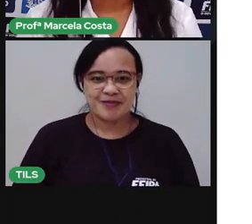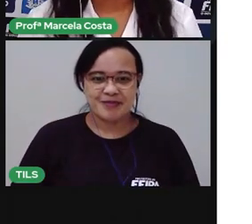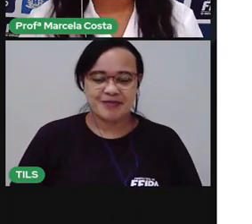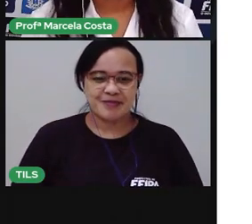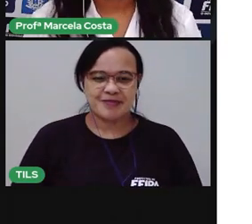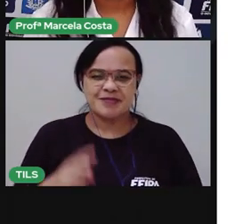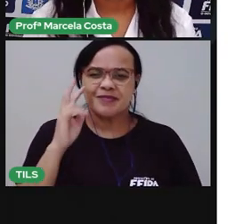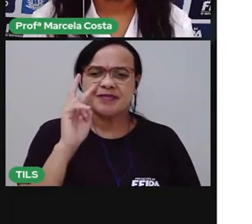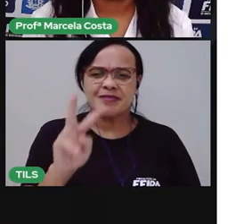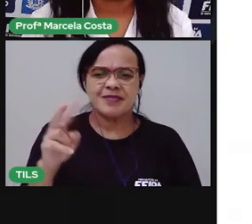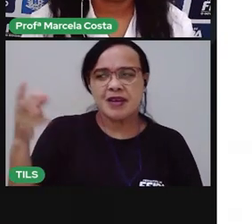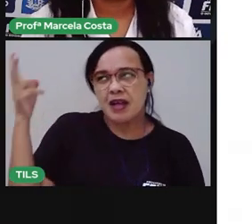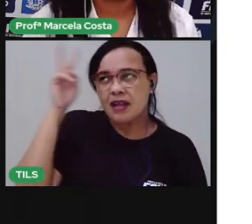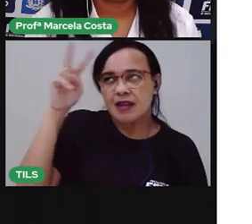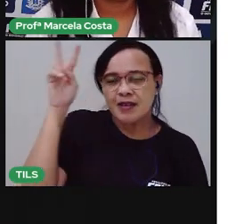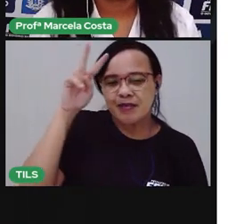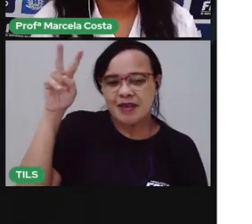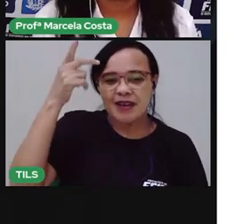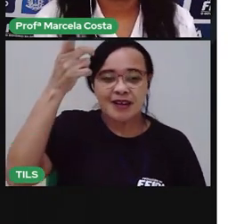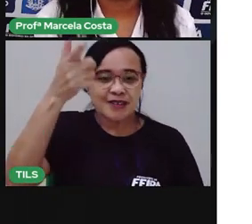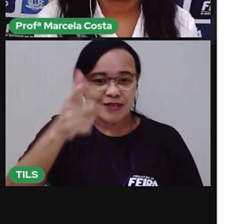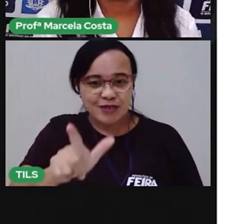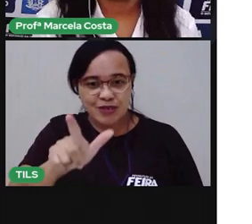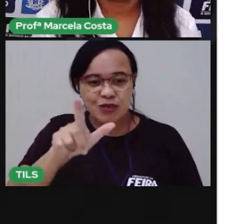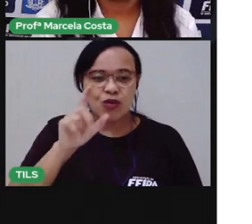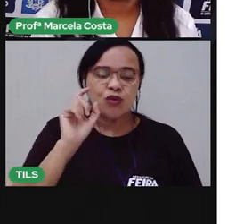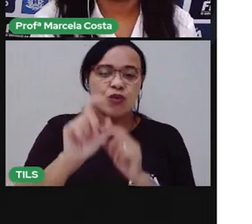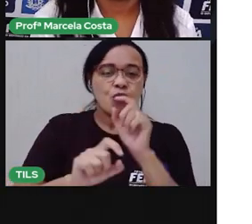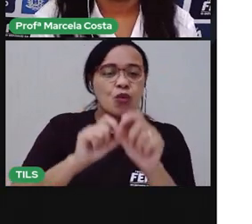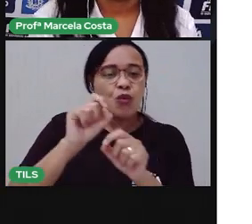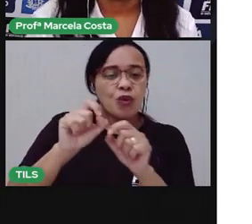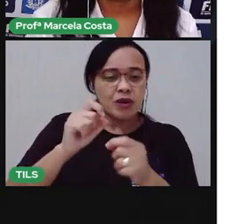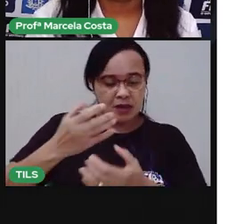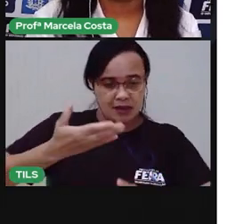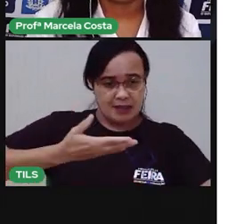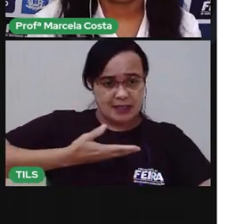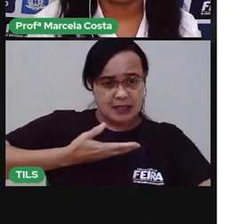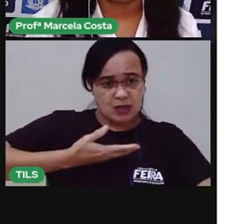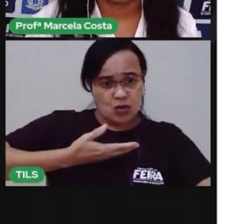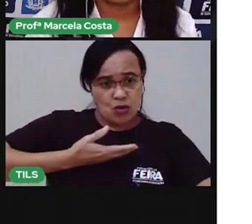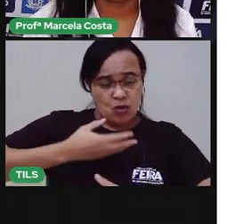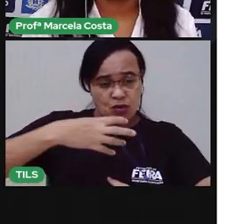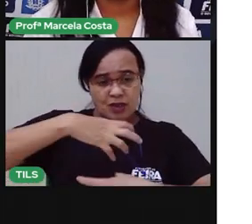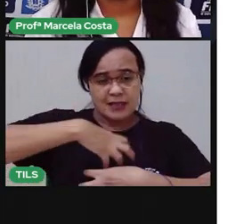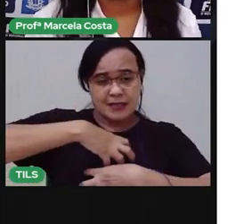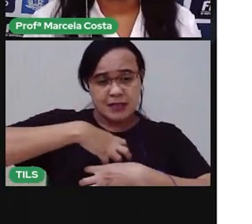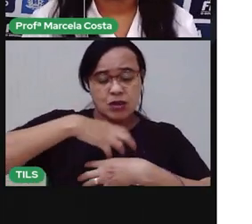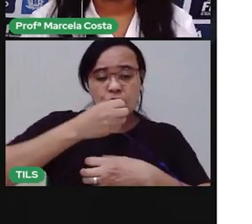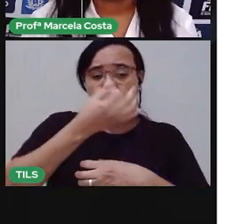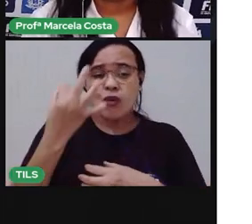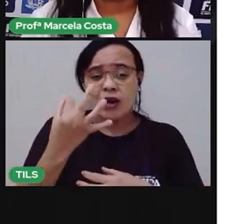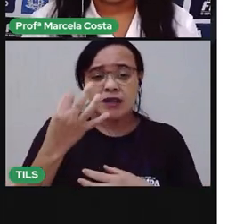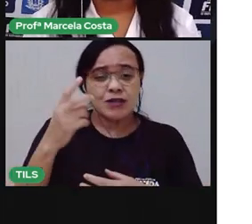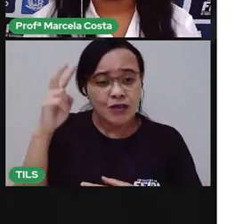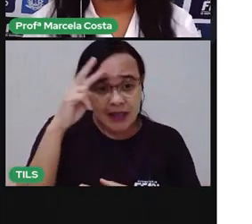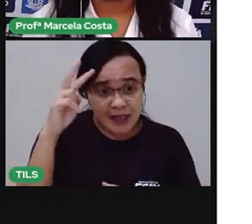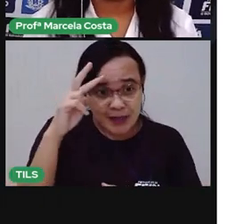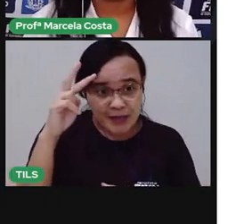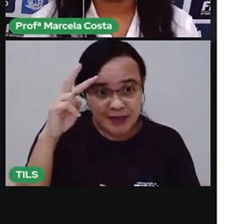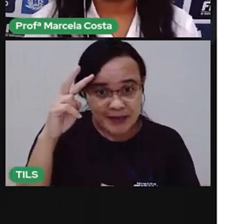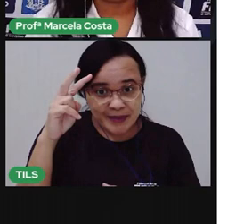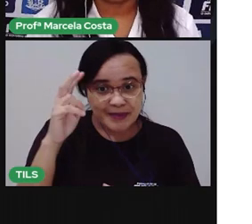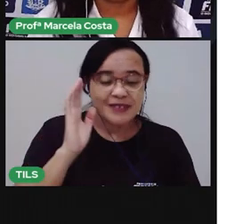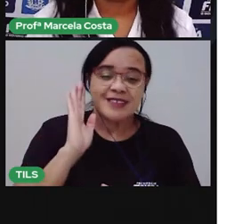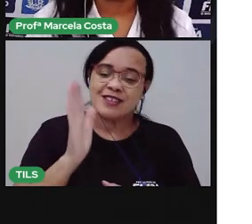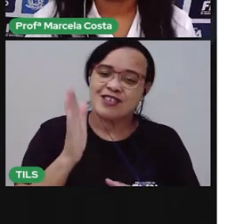Vamos relembrar quais são os sentidos do corpo humano. Você lembra quantos são? A gente